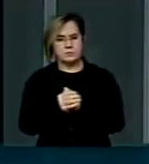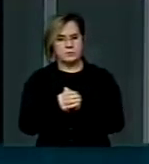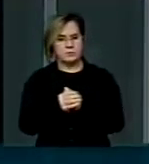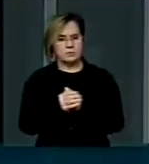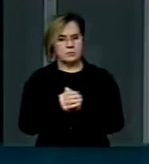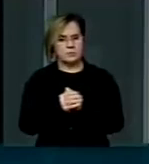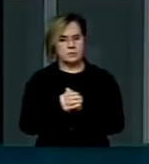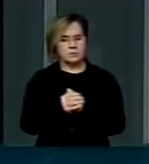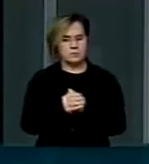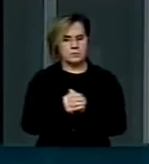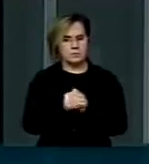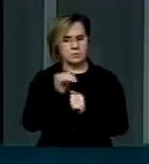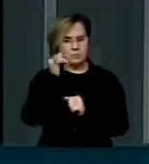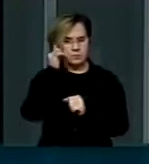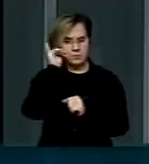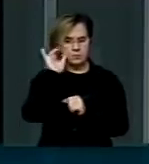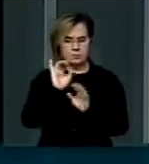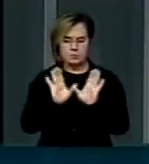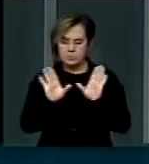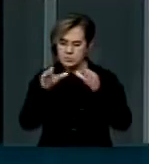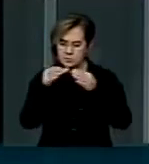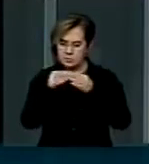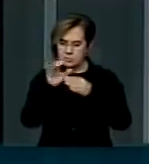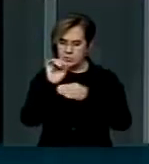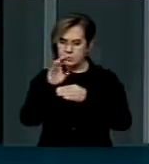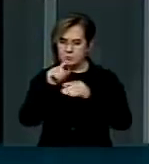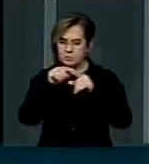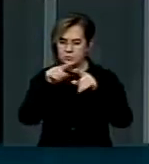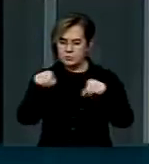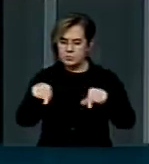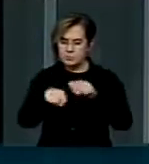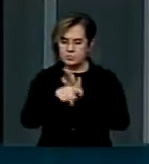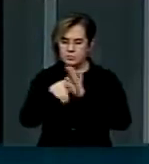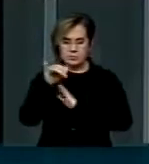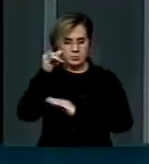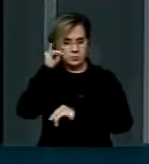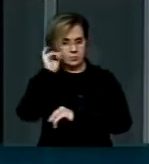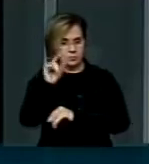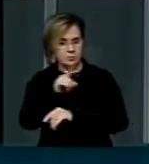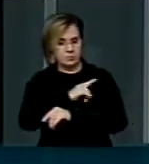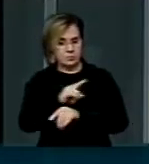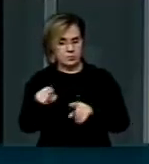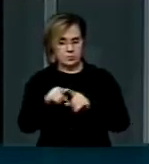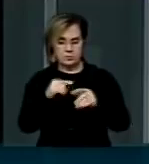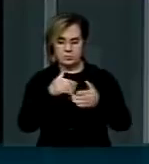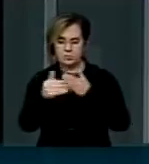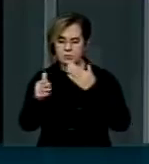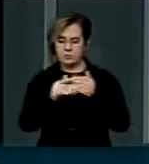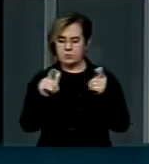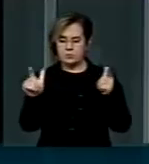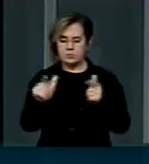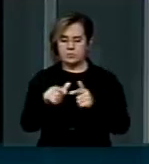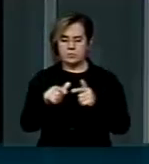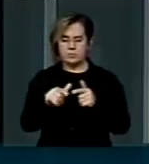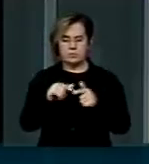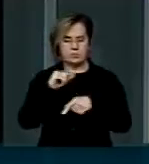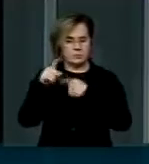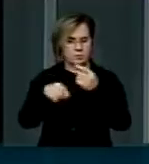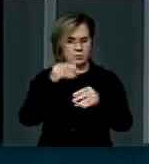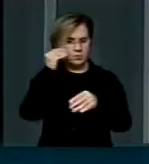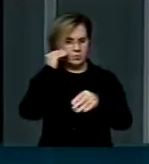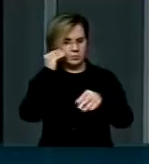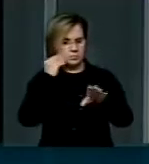não ficar apenas restrita à zona rural. E quando se tentou aprovar